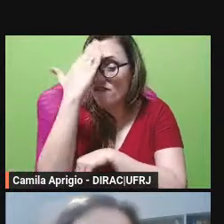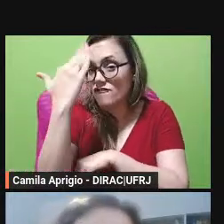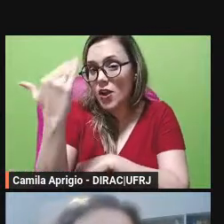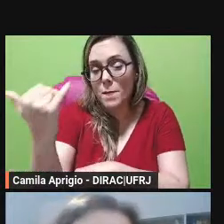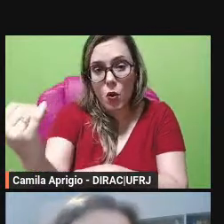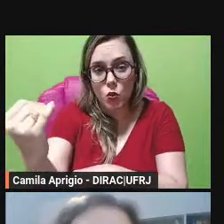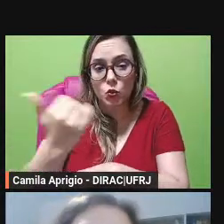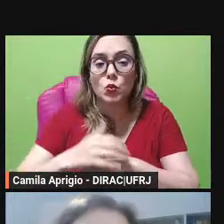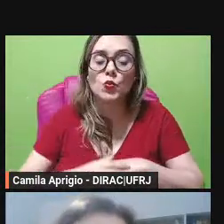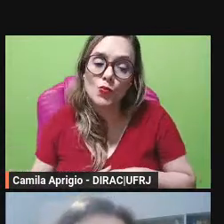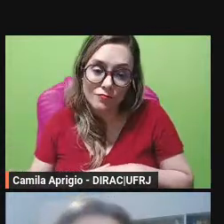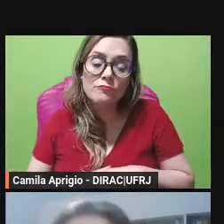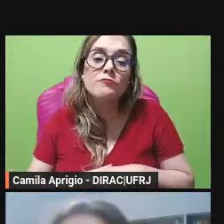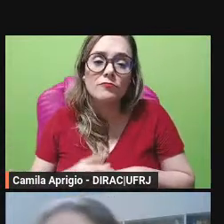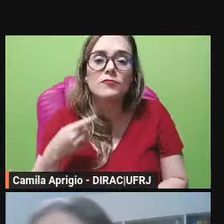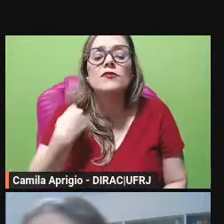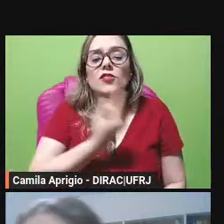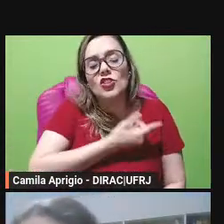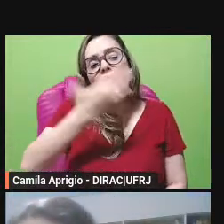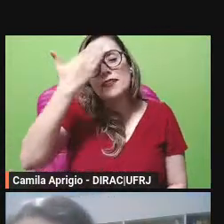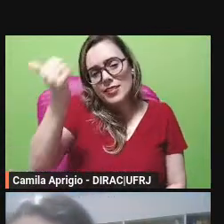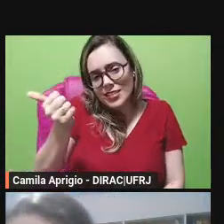conhecido mundialmente